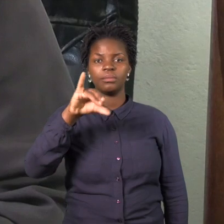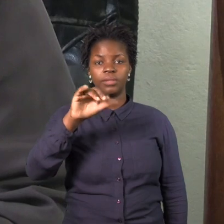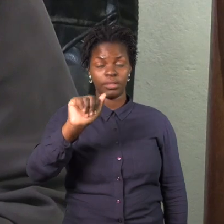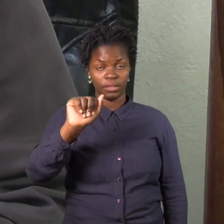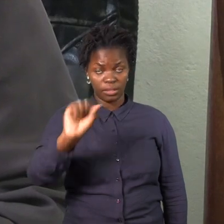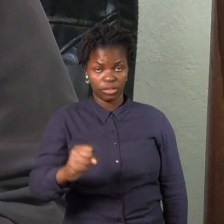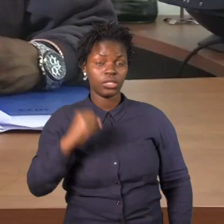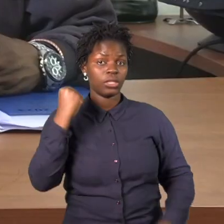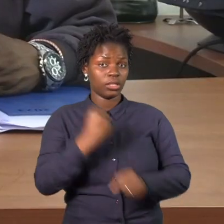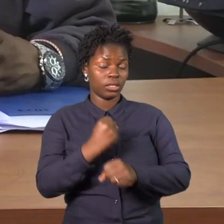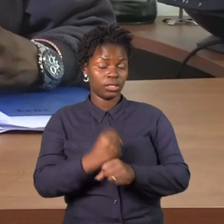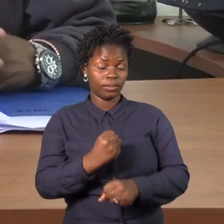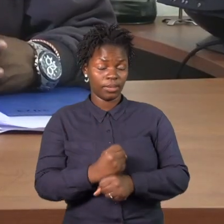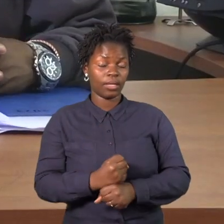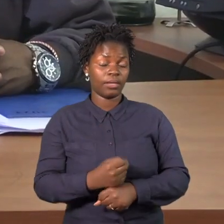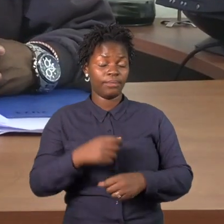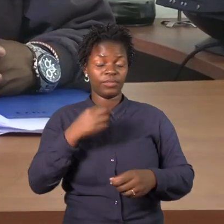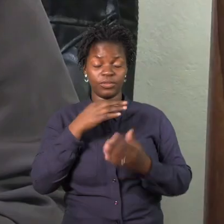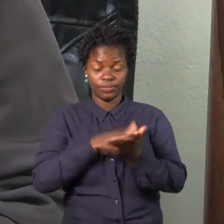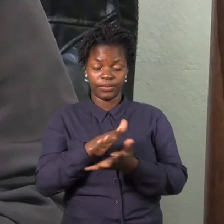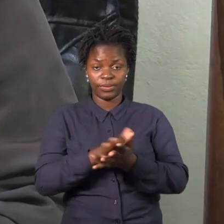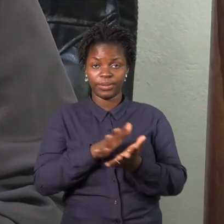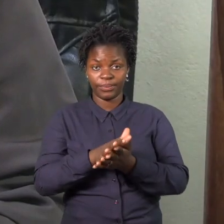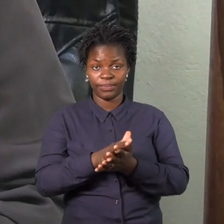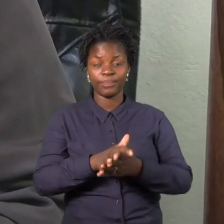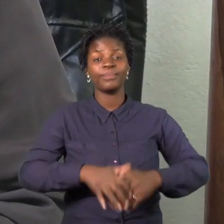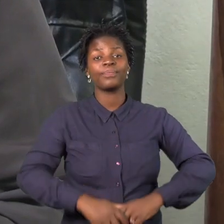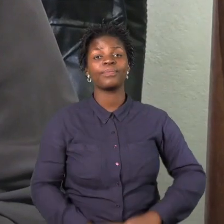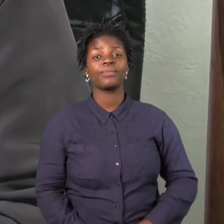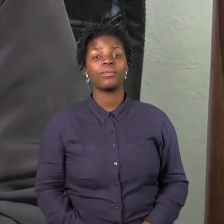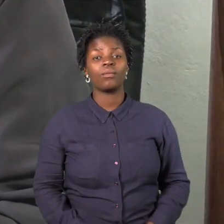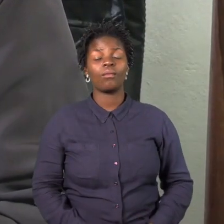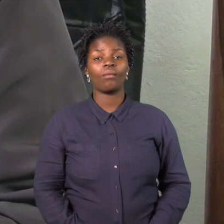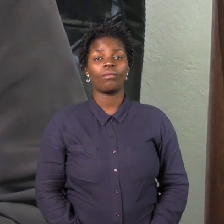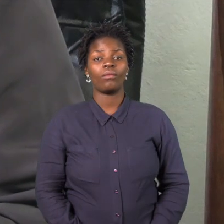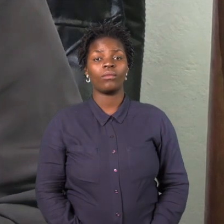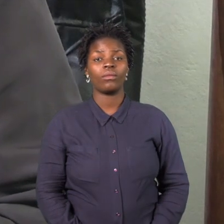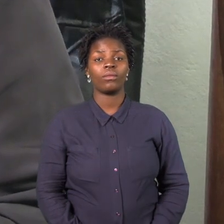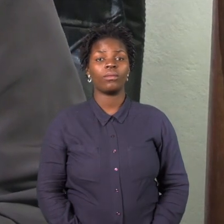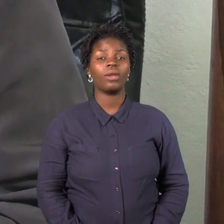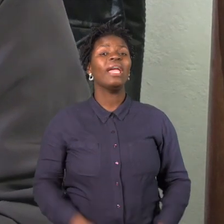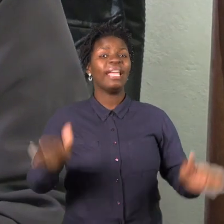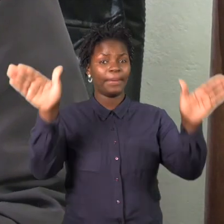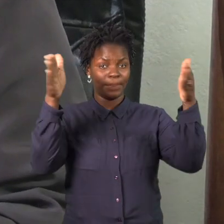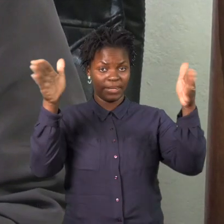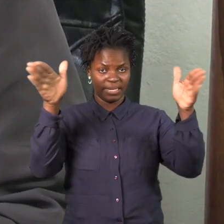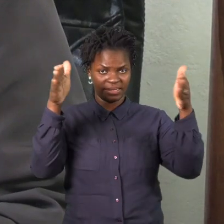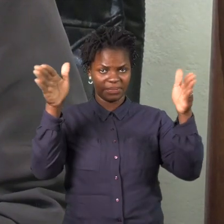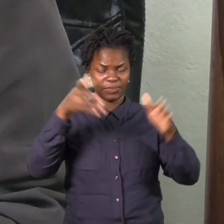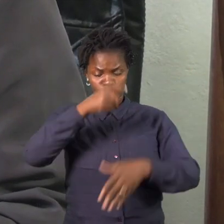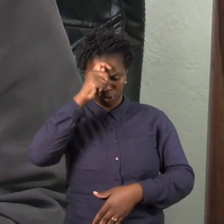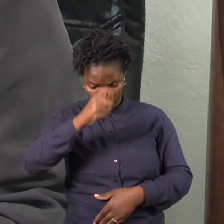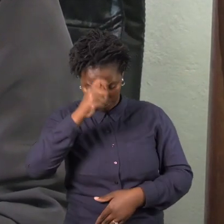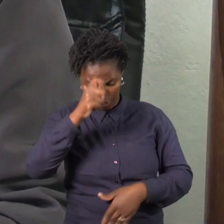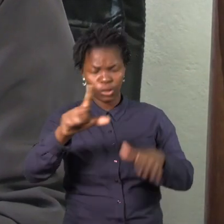O sindicato não tem outra ação, outra atitude, senão identificar a natureza